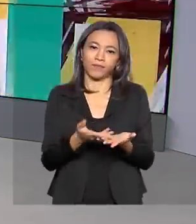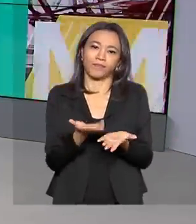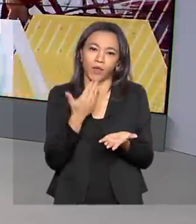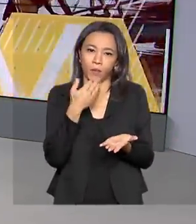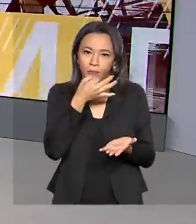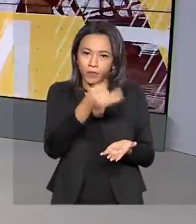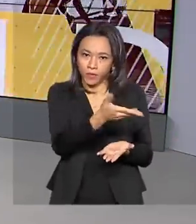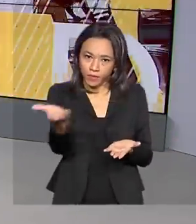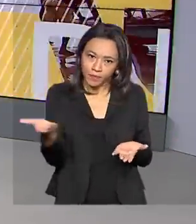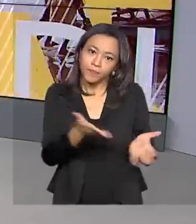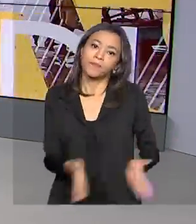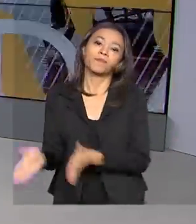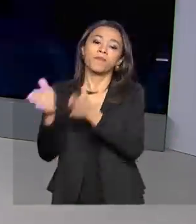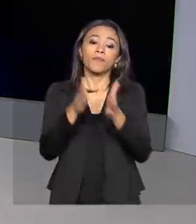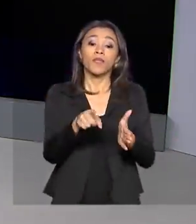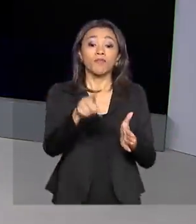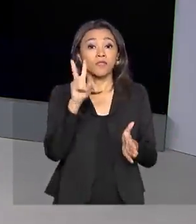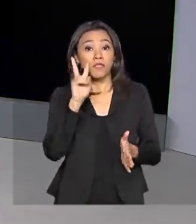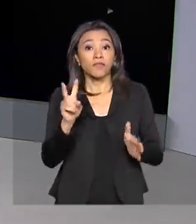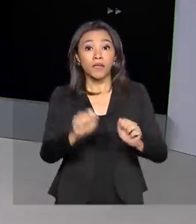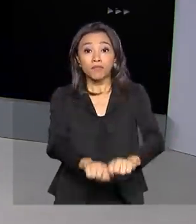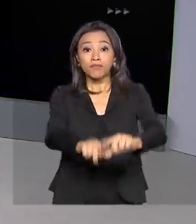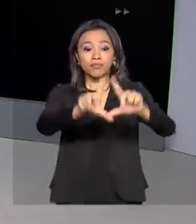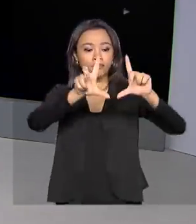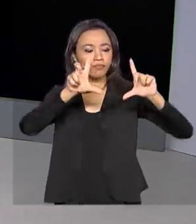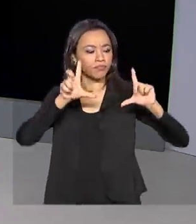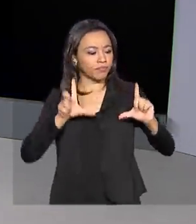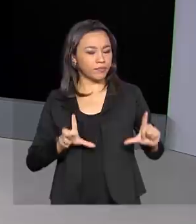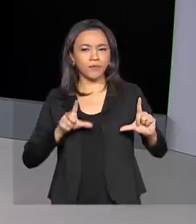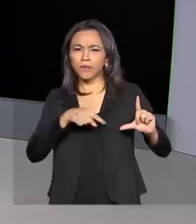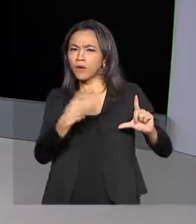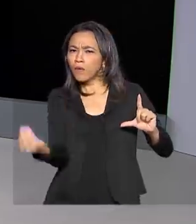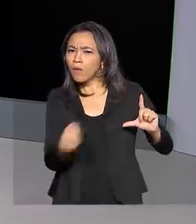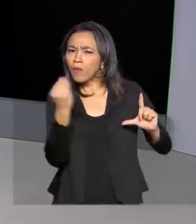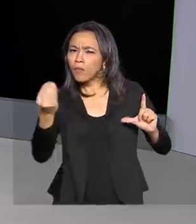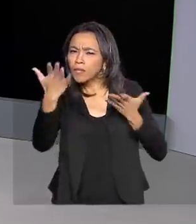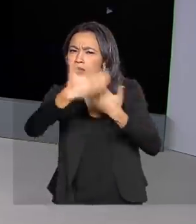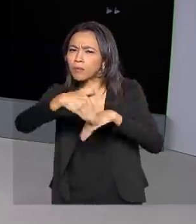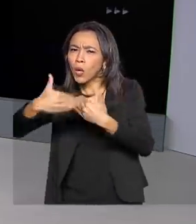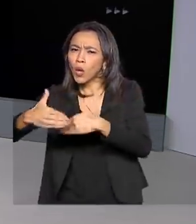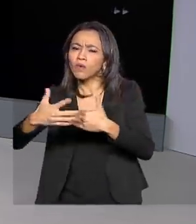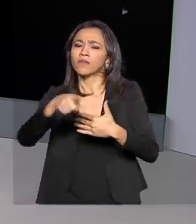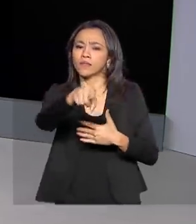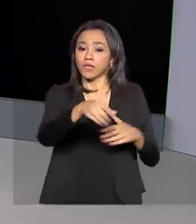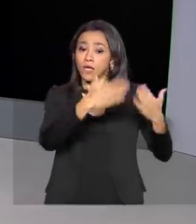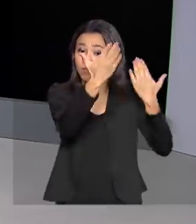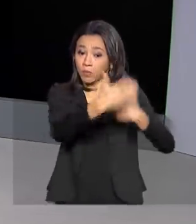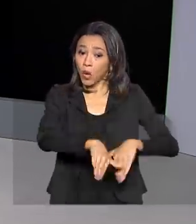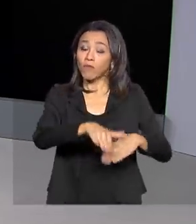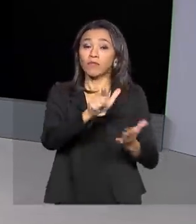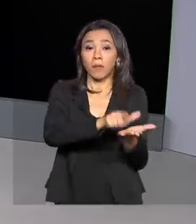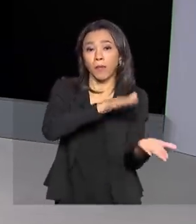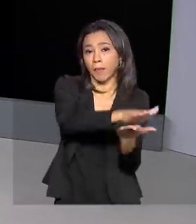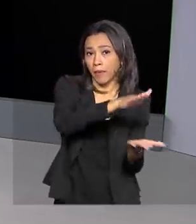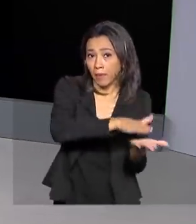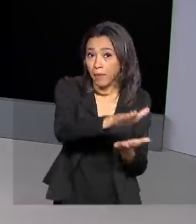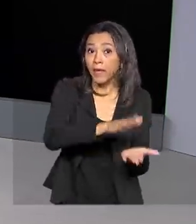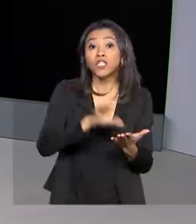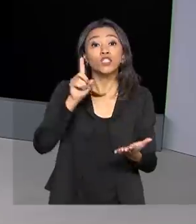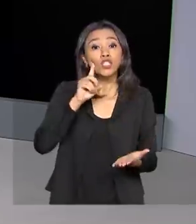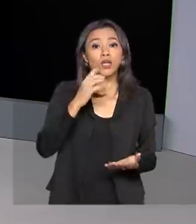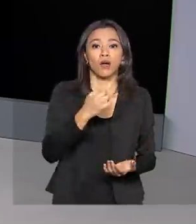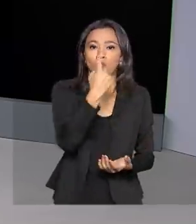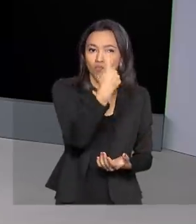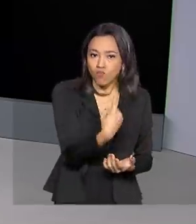você confere agora aqui na tela como está o atual calendário das provas. As provas impressas estão previstas para os